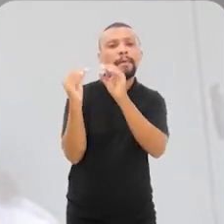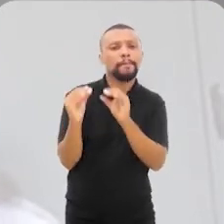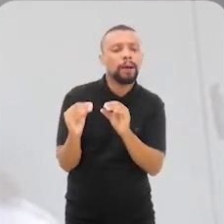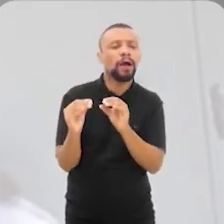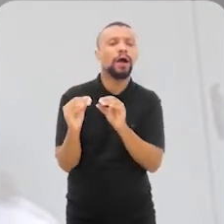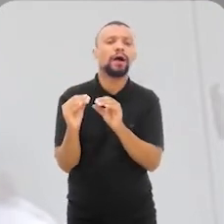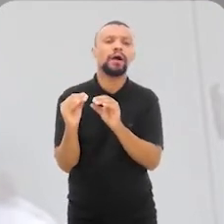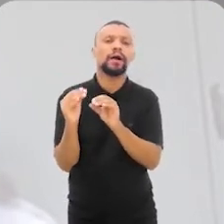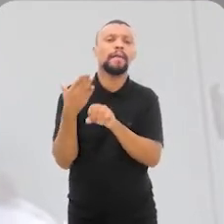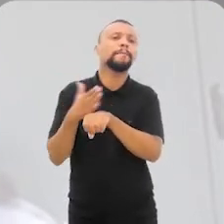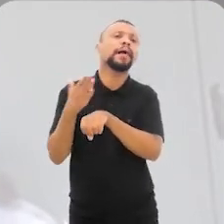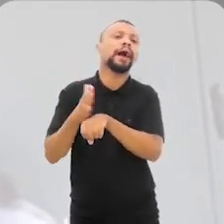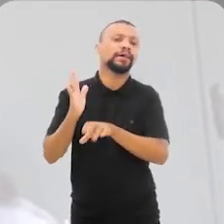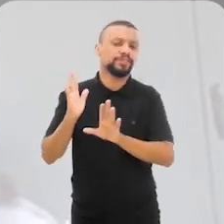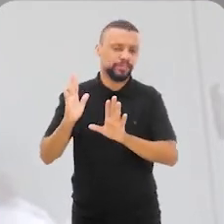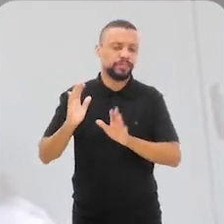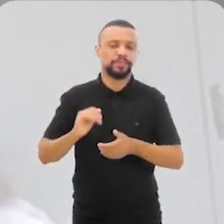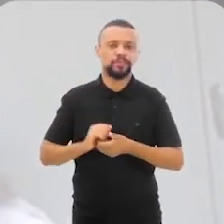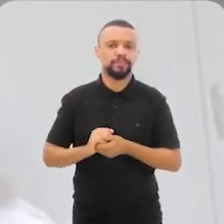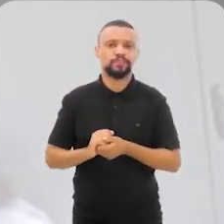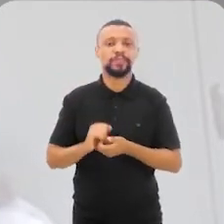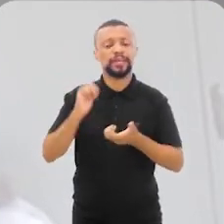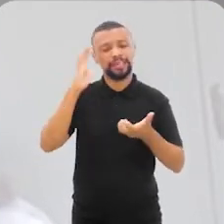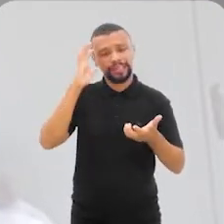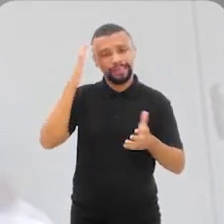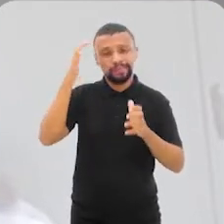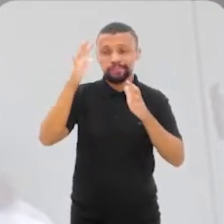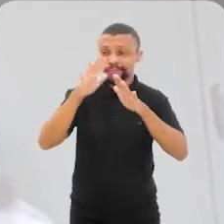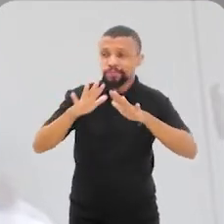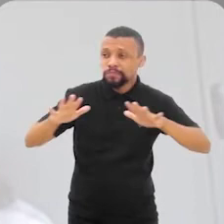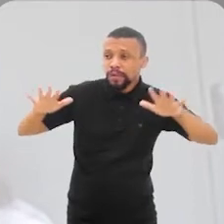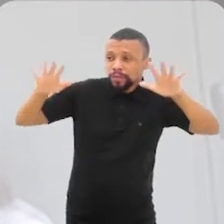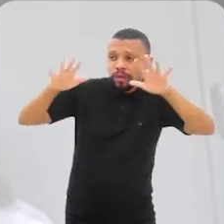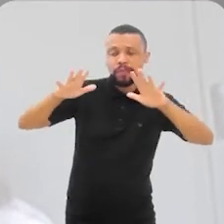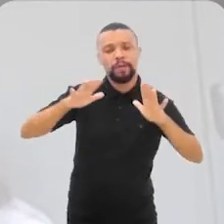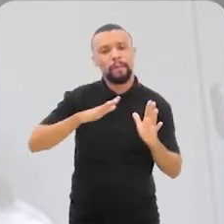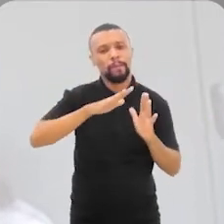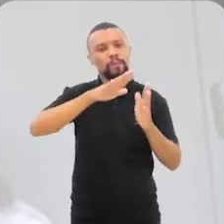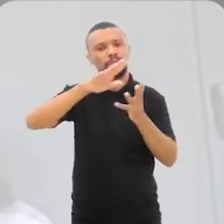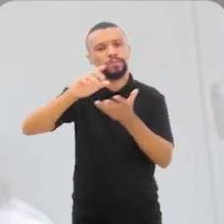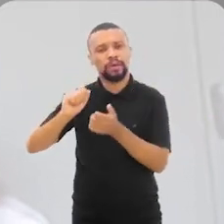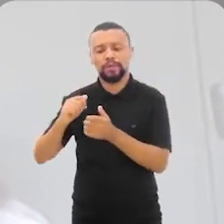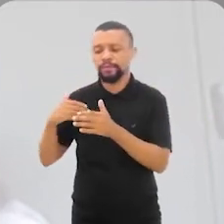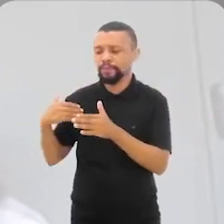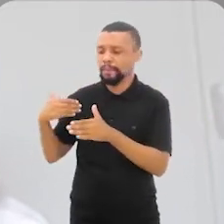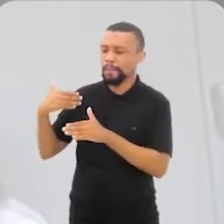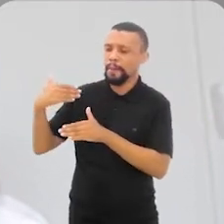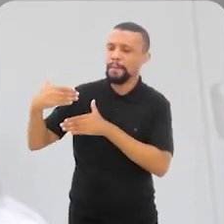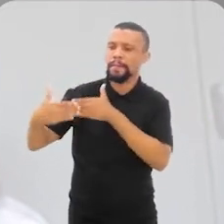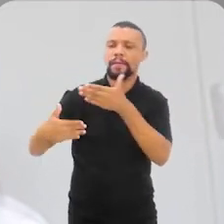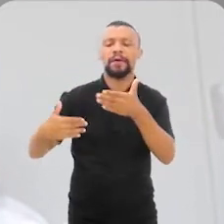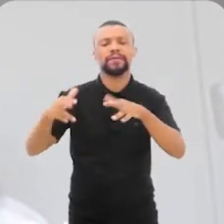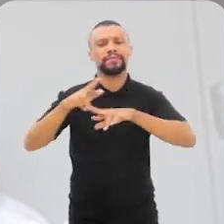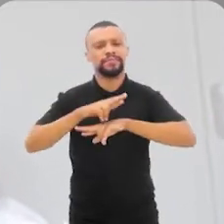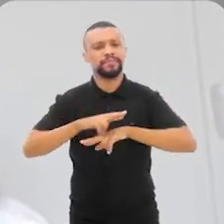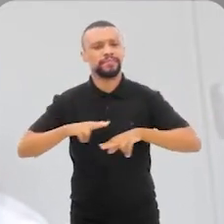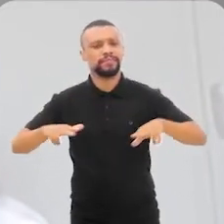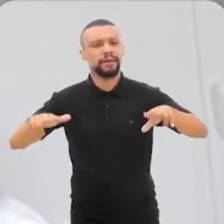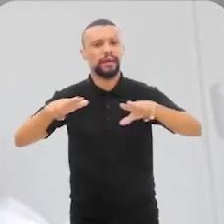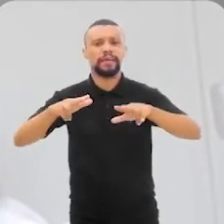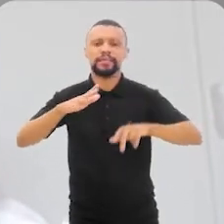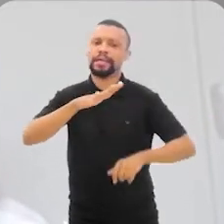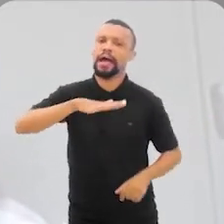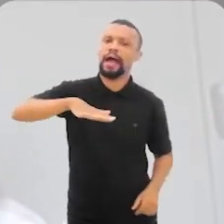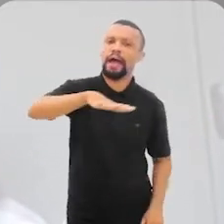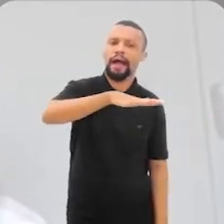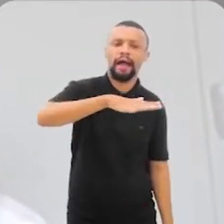essa, enfim, esse panorama mundial, ele vem transitando em várias áreas,